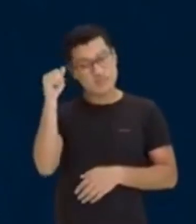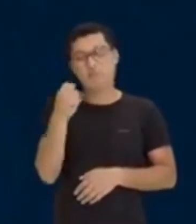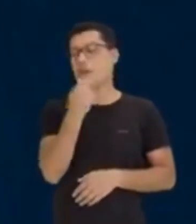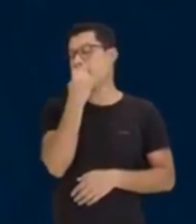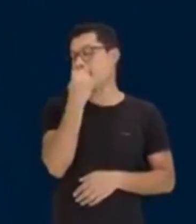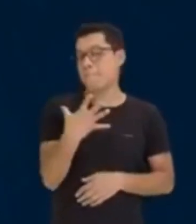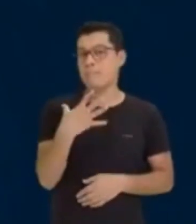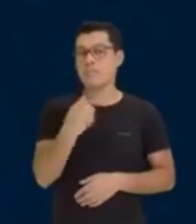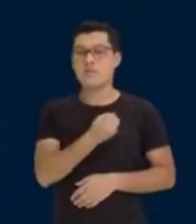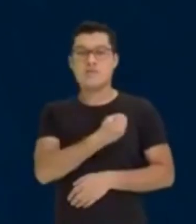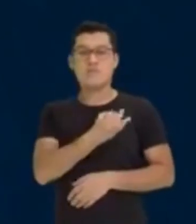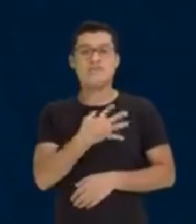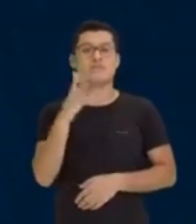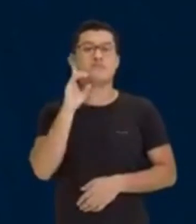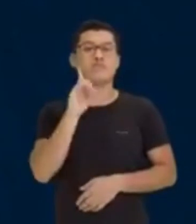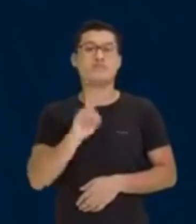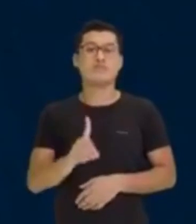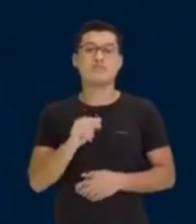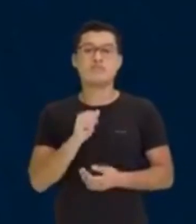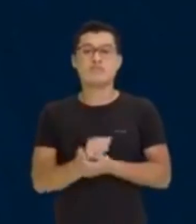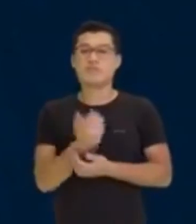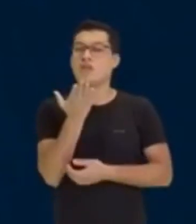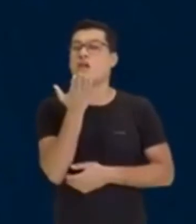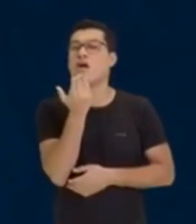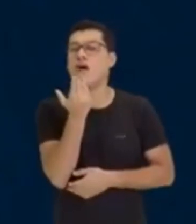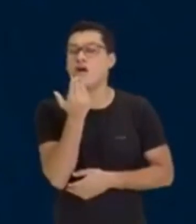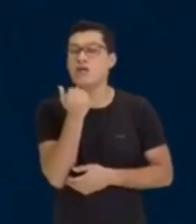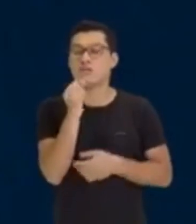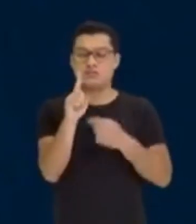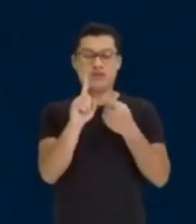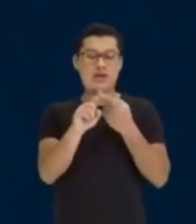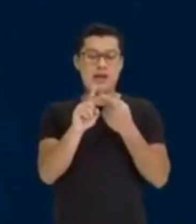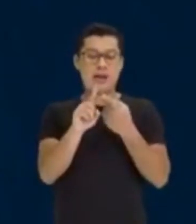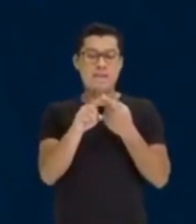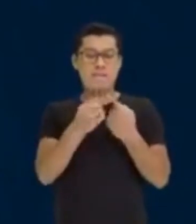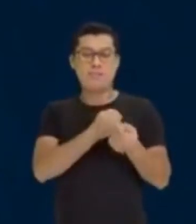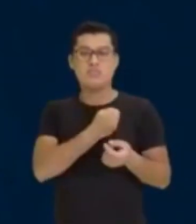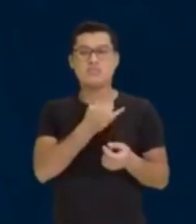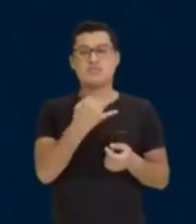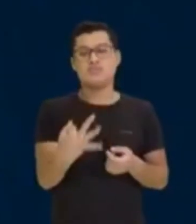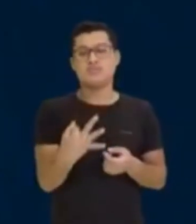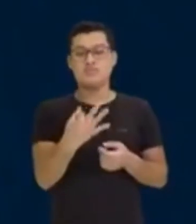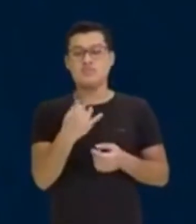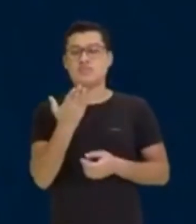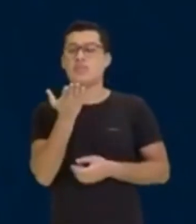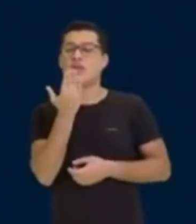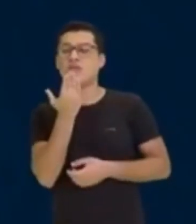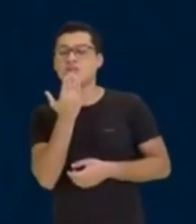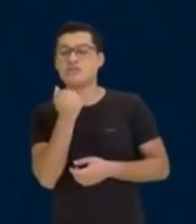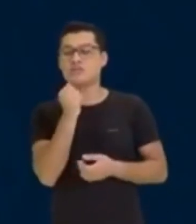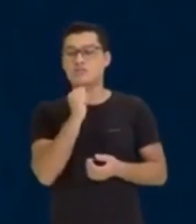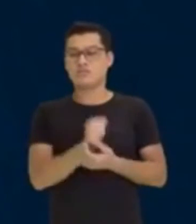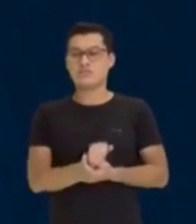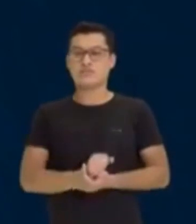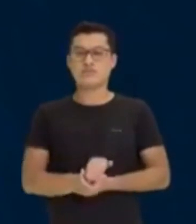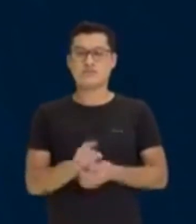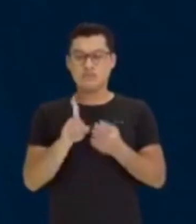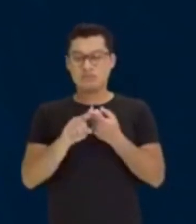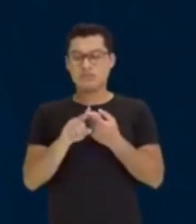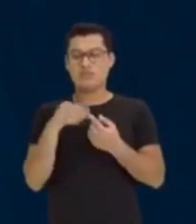E em quantos dias eles vão se alimentar com essa mesma quantidade de alimentos? Gente,